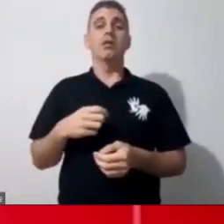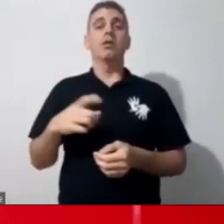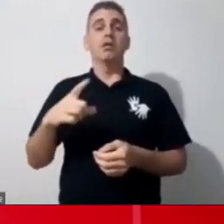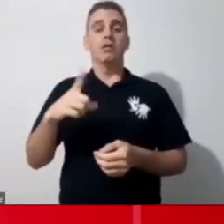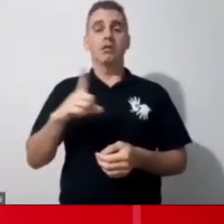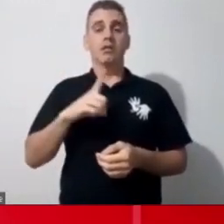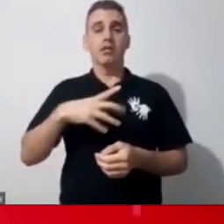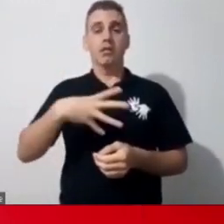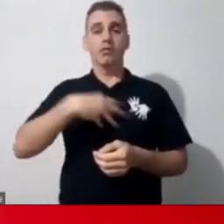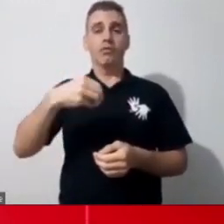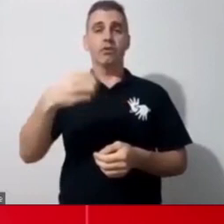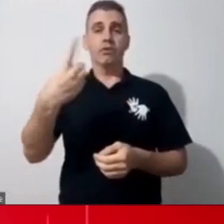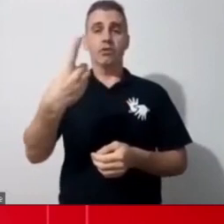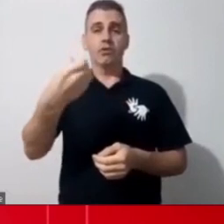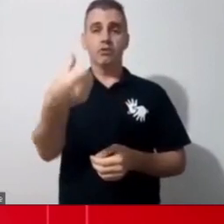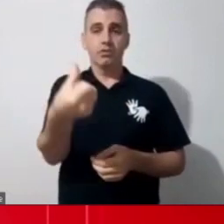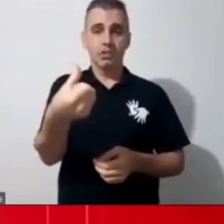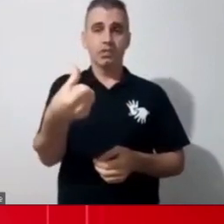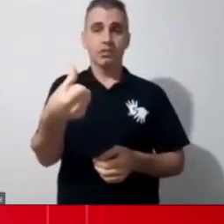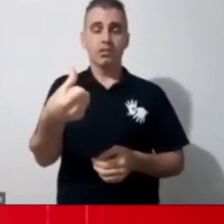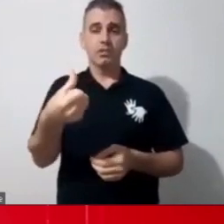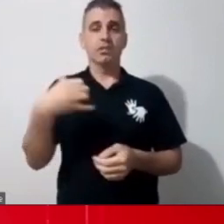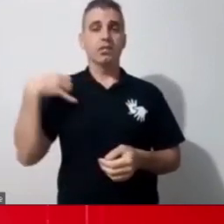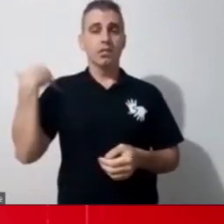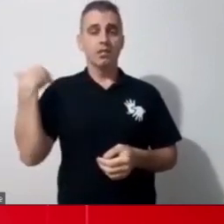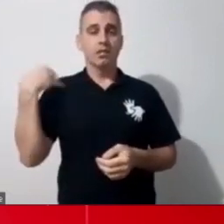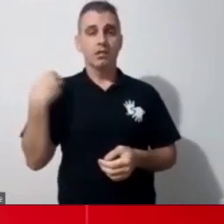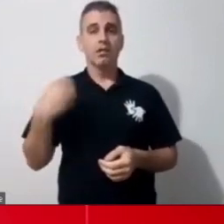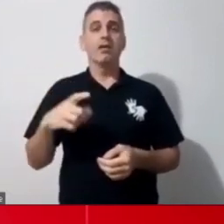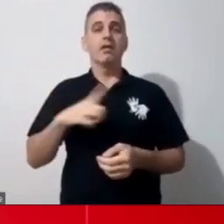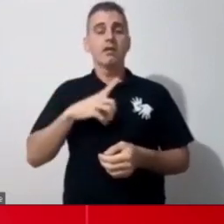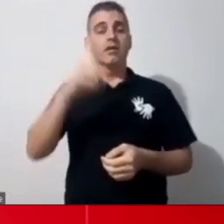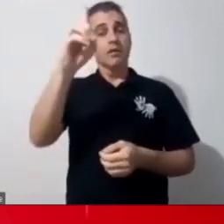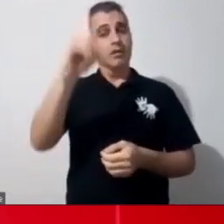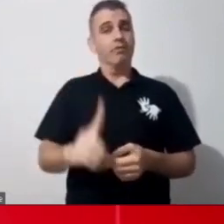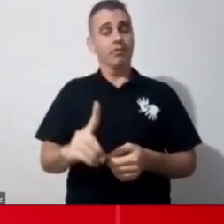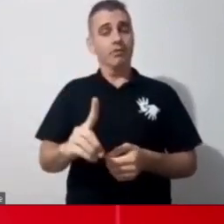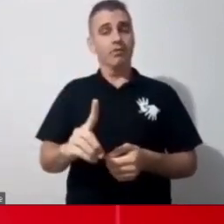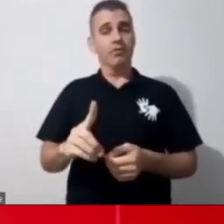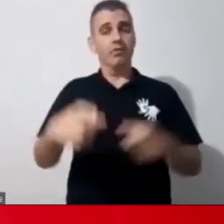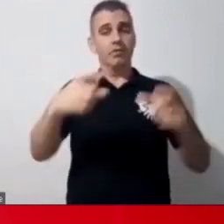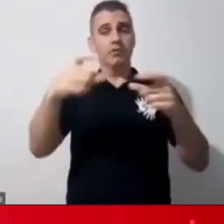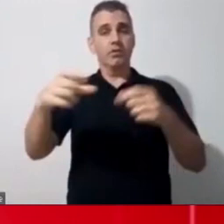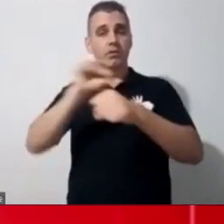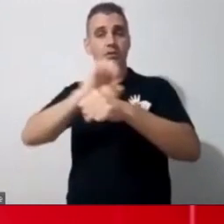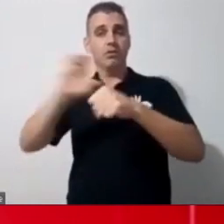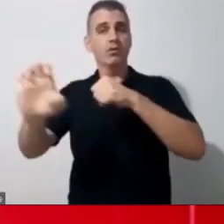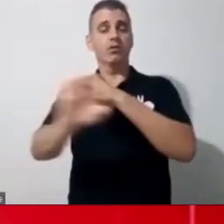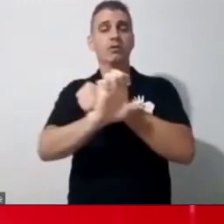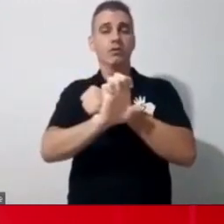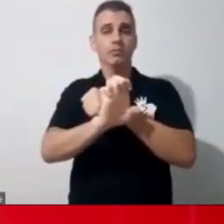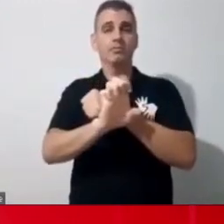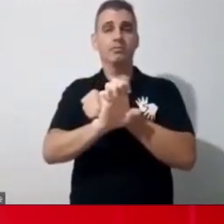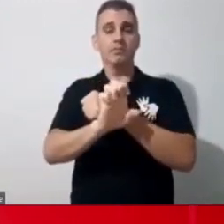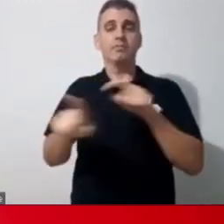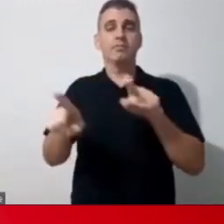também, que frequenta a sala de recursos de uma escola e tem deficiência. Então, assim, vendo vocês falarem, agora eu vou puxar lá